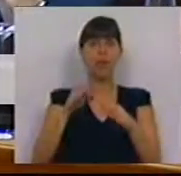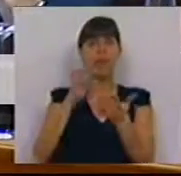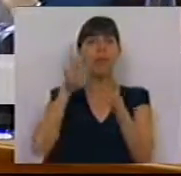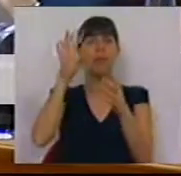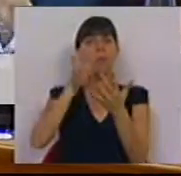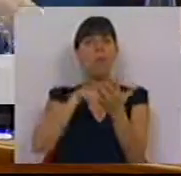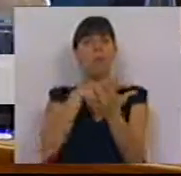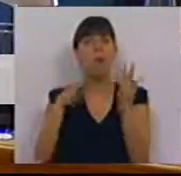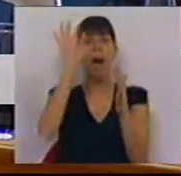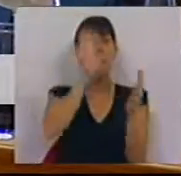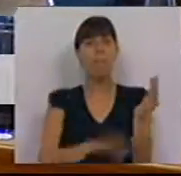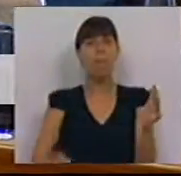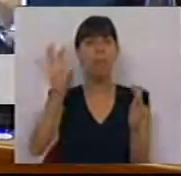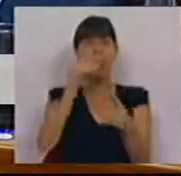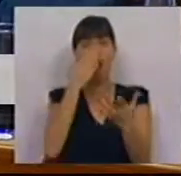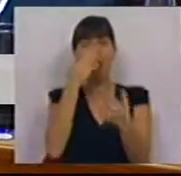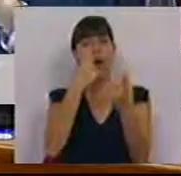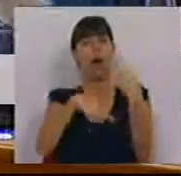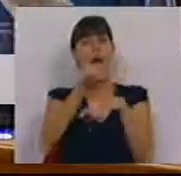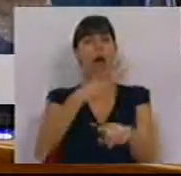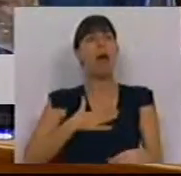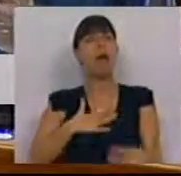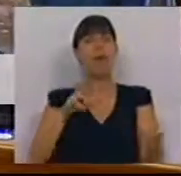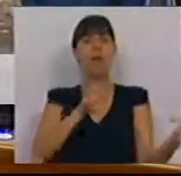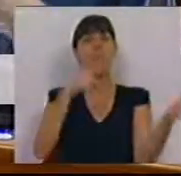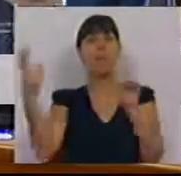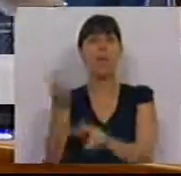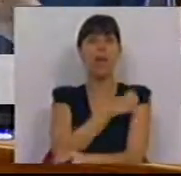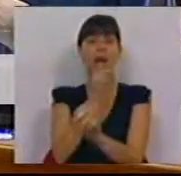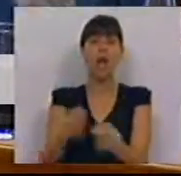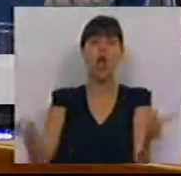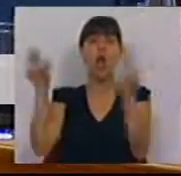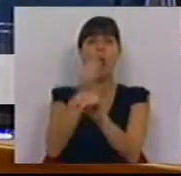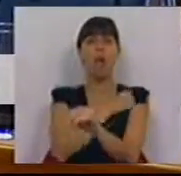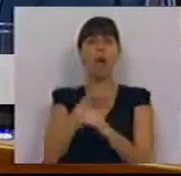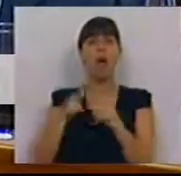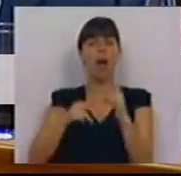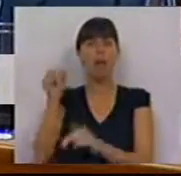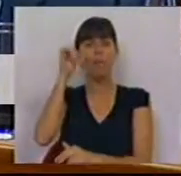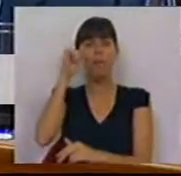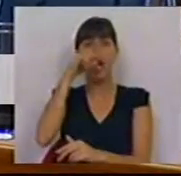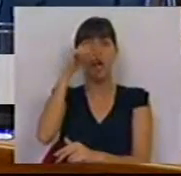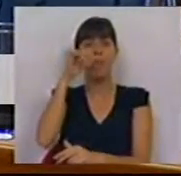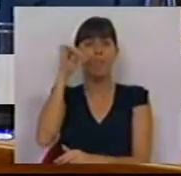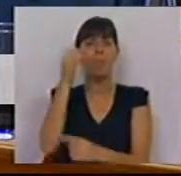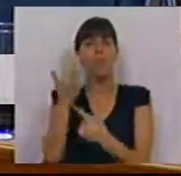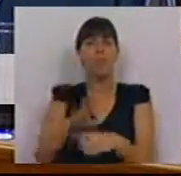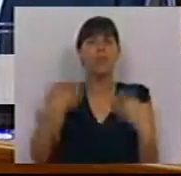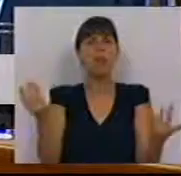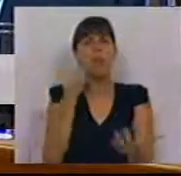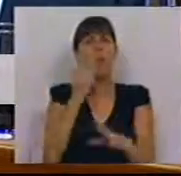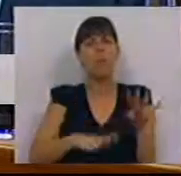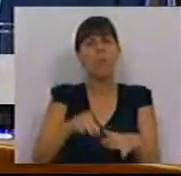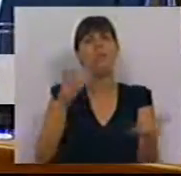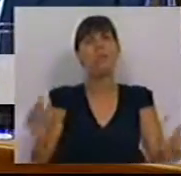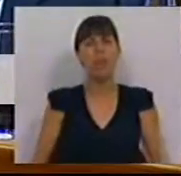mapa é como se a vossa excelência quisesse mudar de casa para uma nova casa sem ter construído ainda lá a casa de banho por exemplo como é que